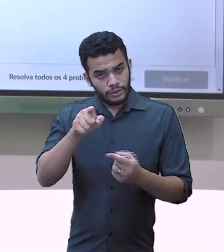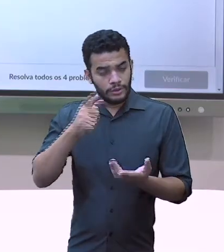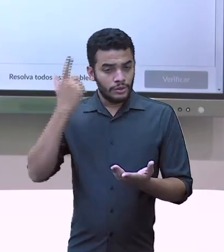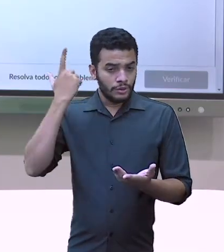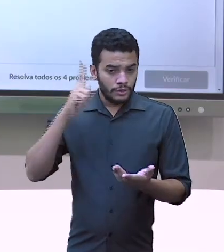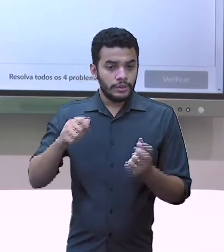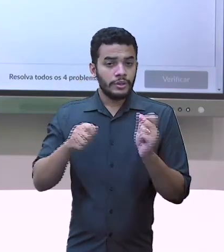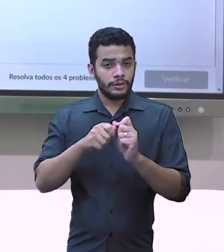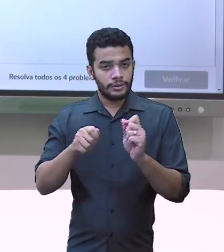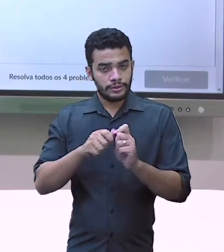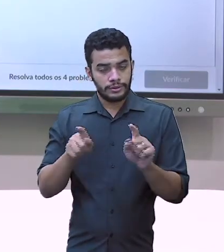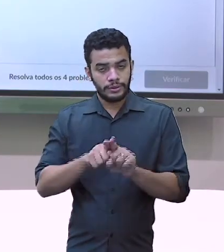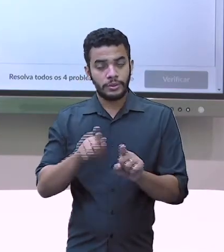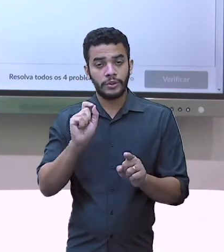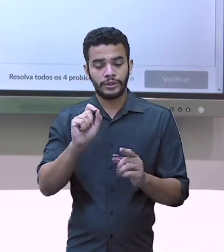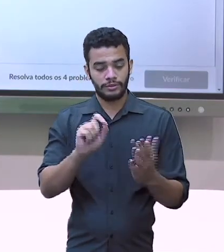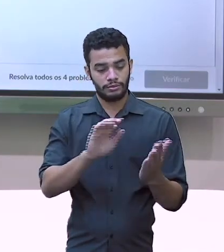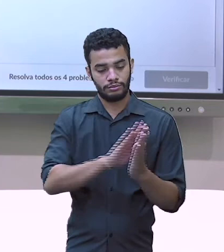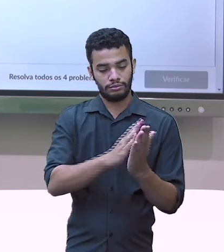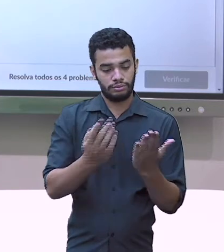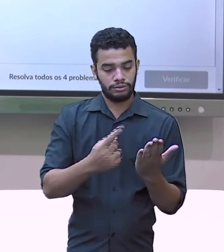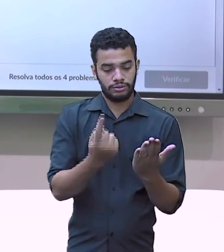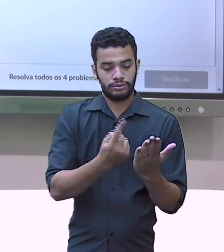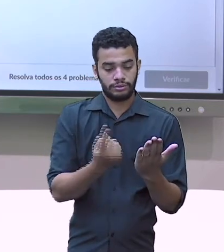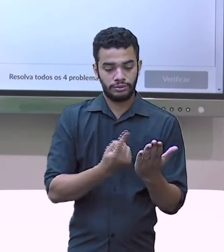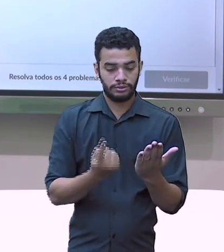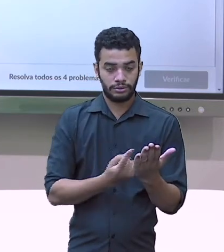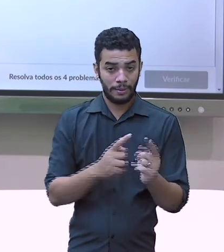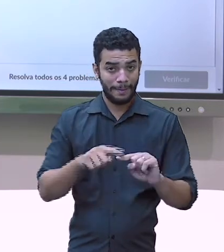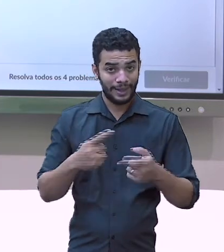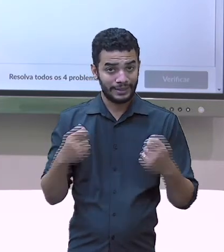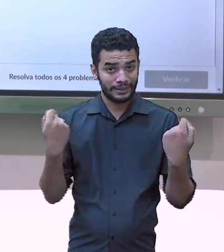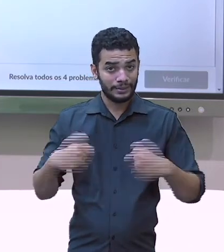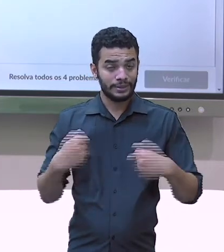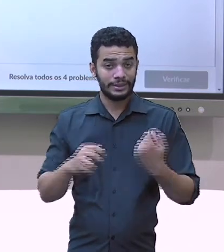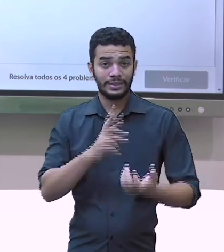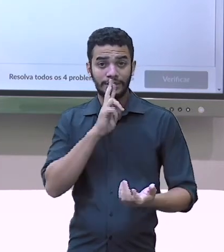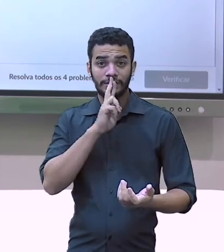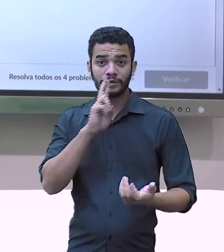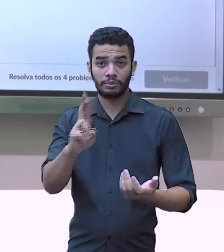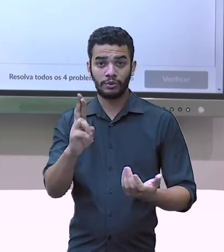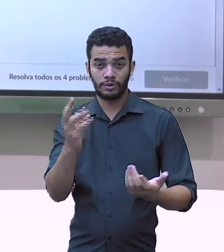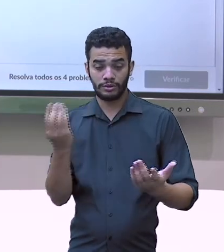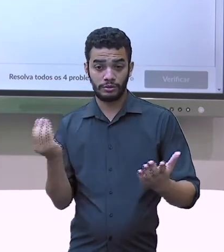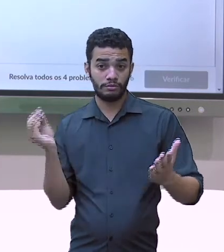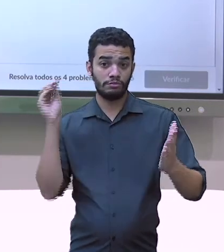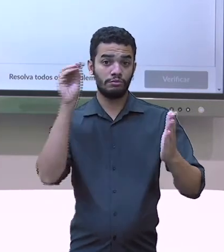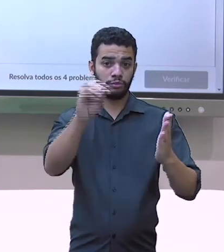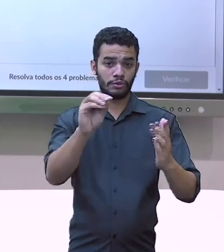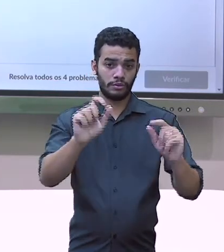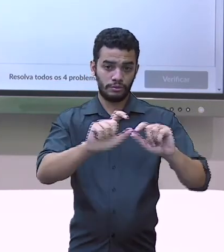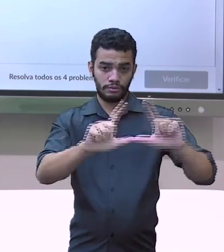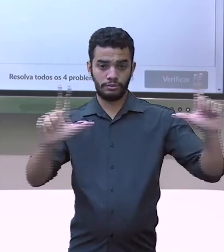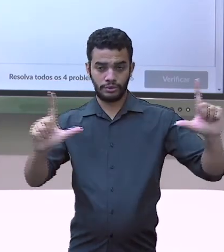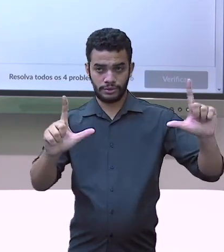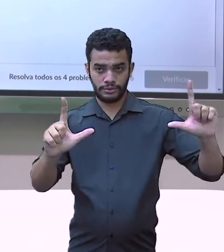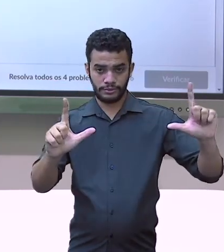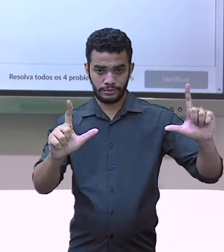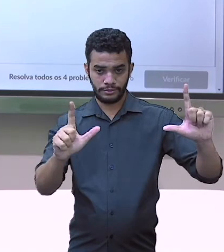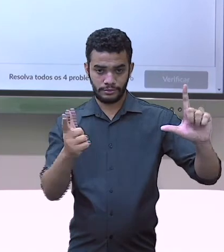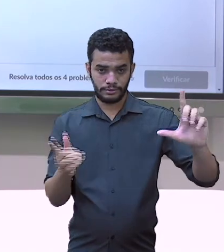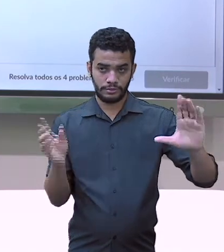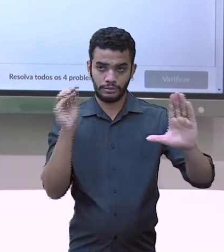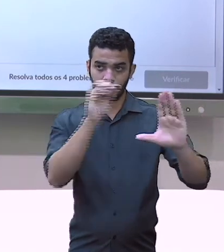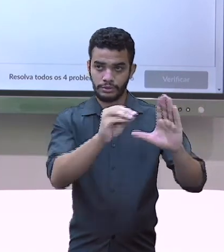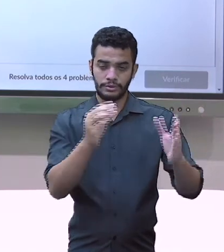vocês podem fazer no caderno e vai responder na plataforma, tá? Olha que interessante, nós temos ali, aquele número